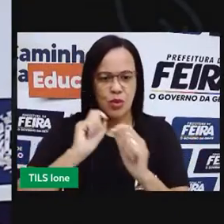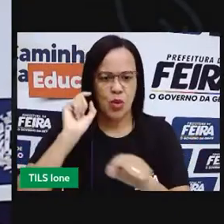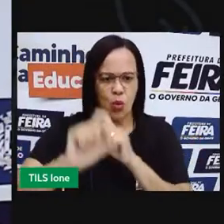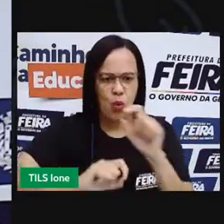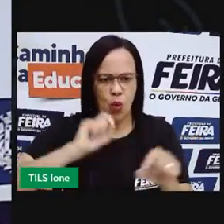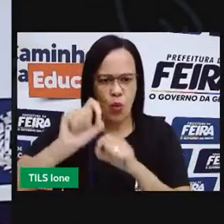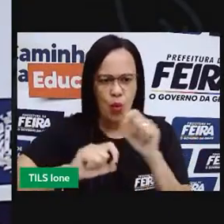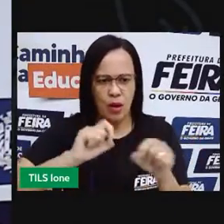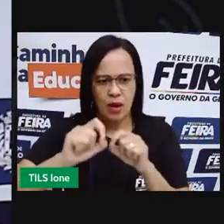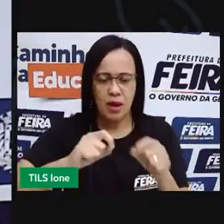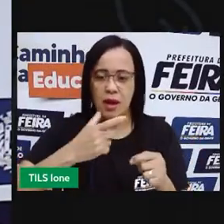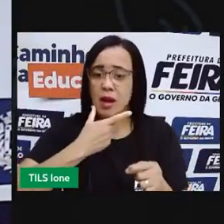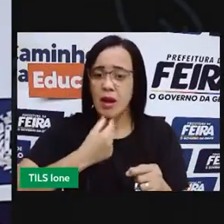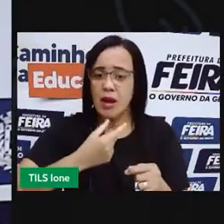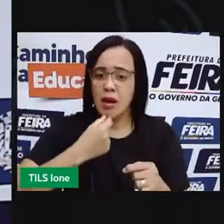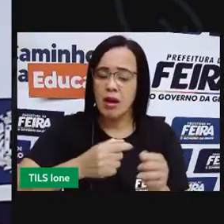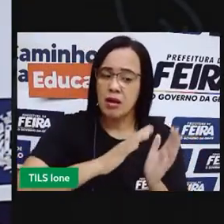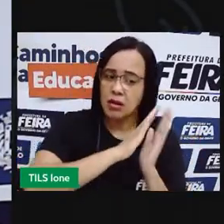Dorme.